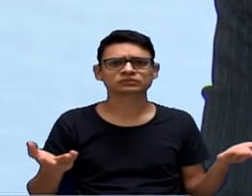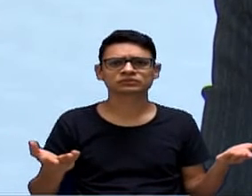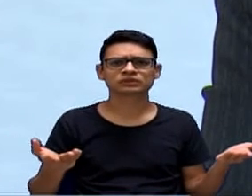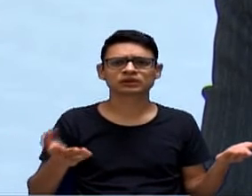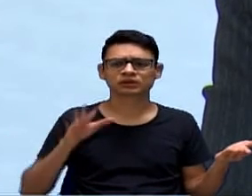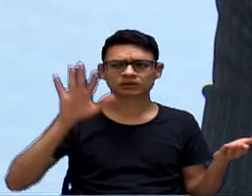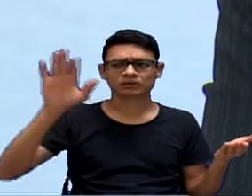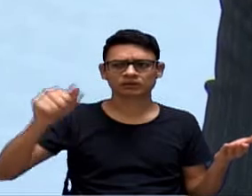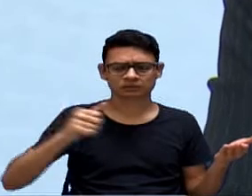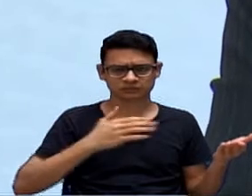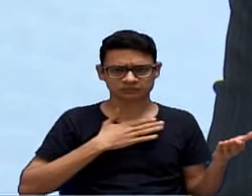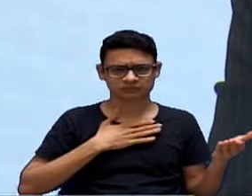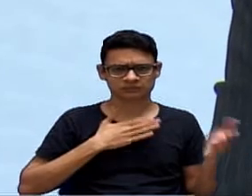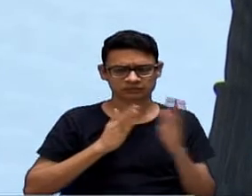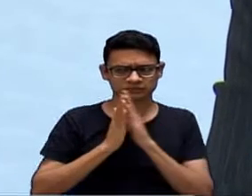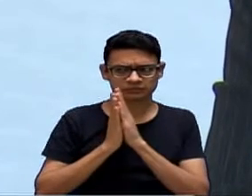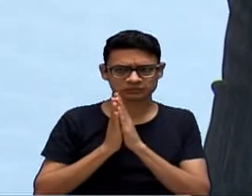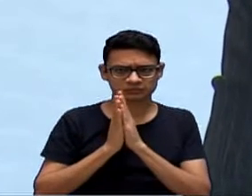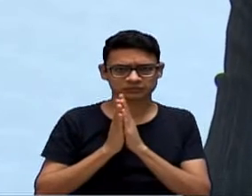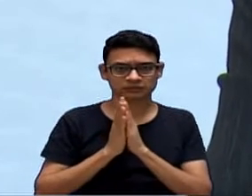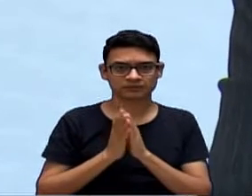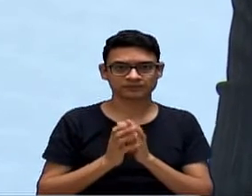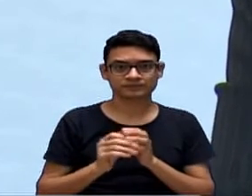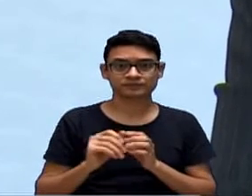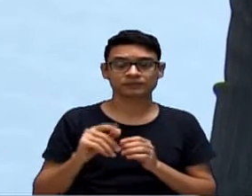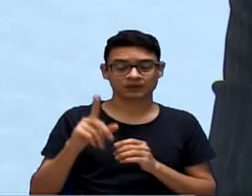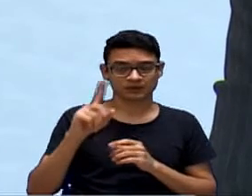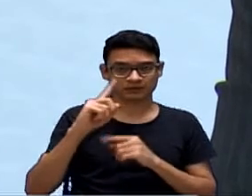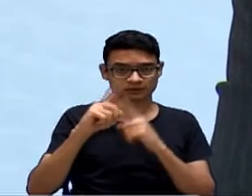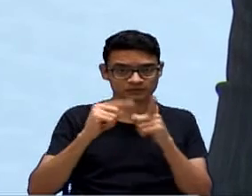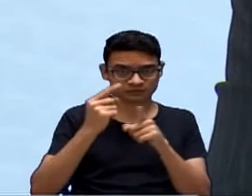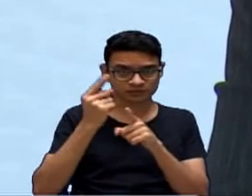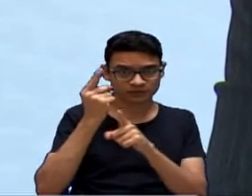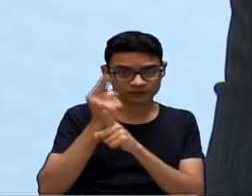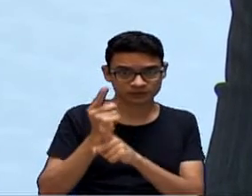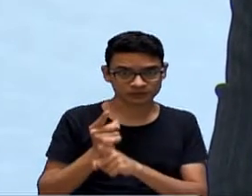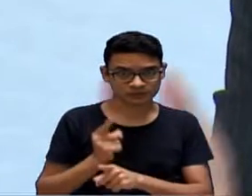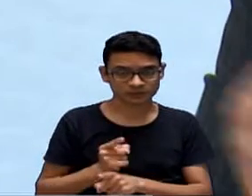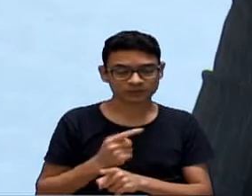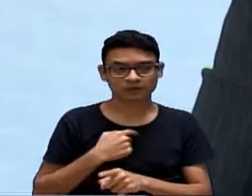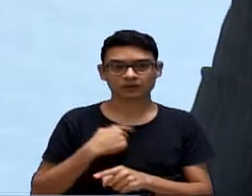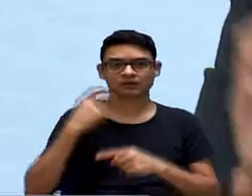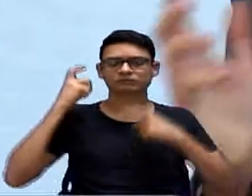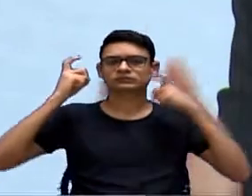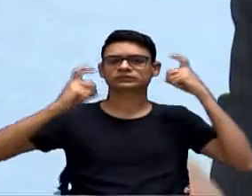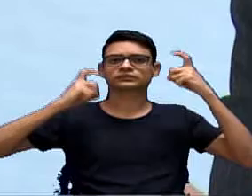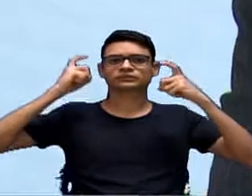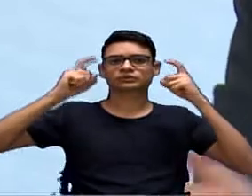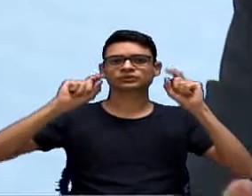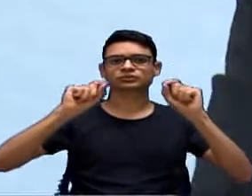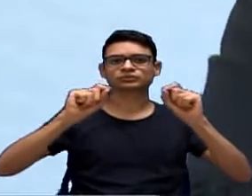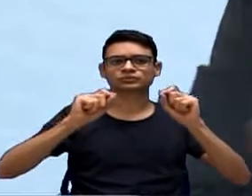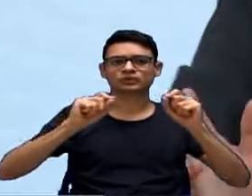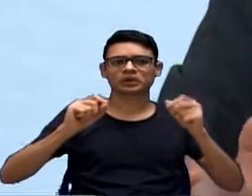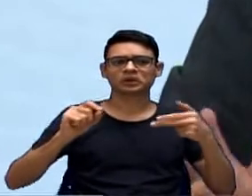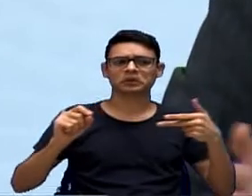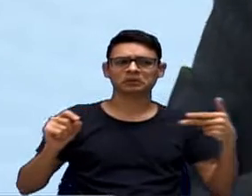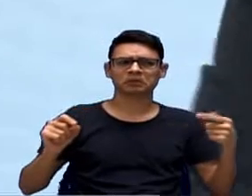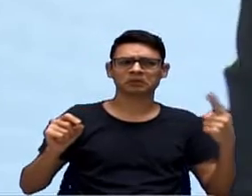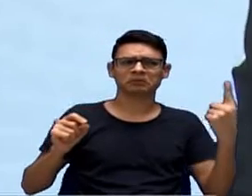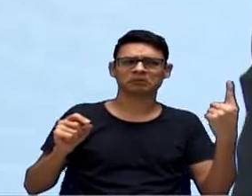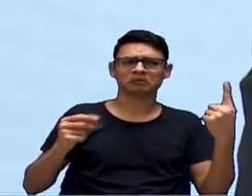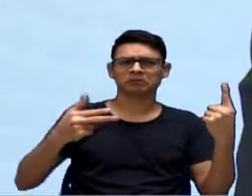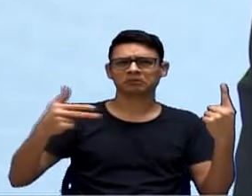Pega aí para mim, senhor. Mas, enquanto o senhor acha o projeto, é uma preocupação, porque uma coisa é uma coisa, outra coisa é outra